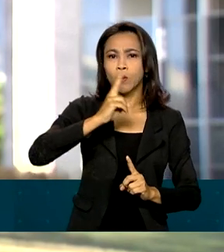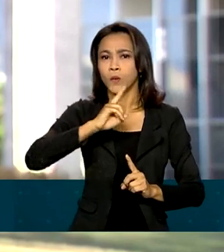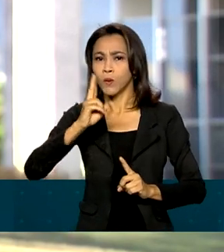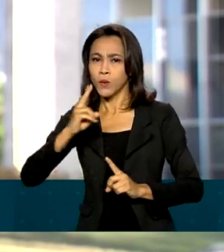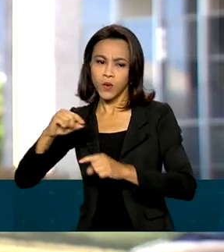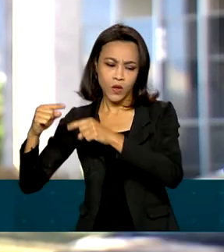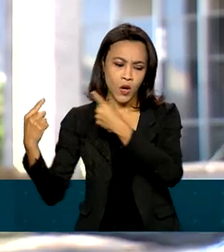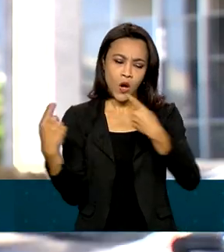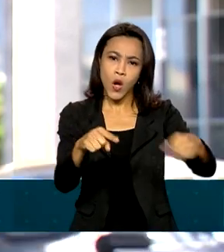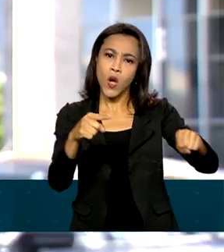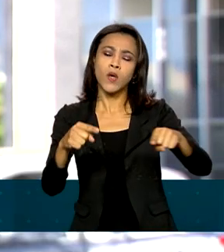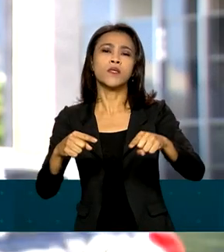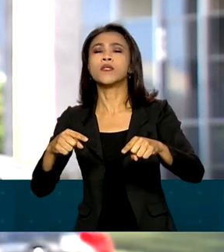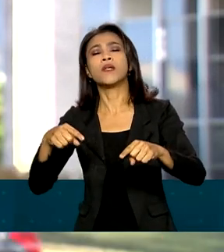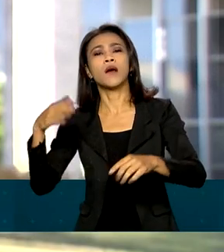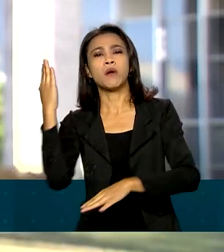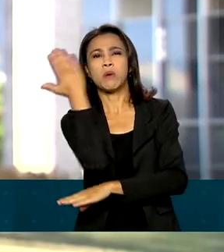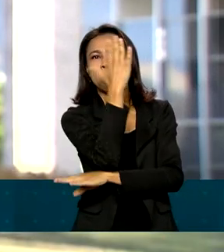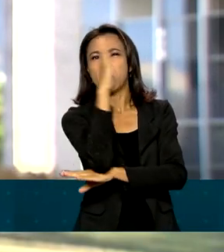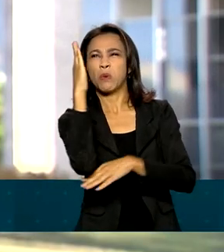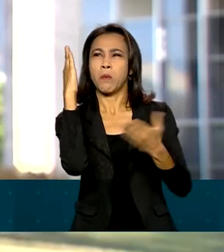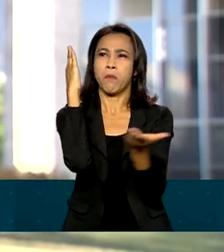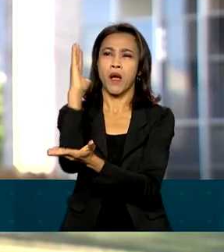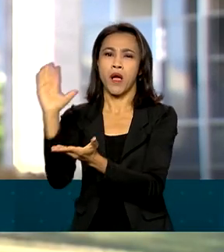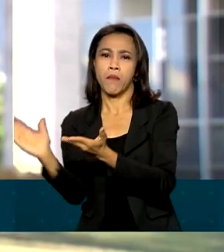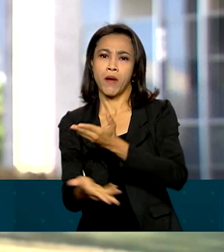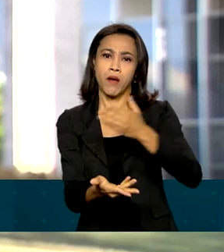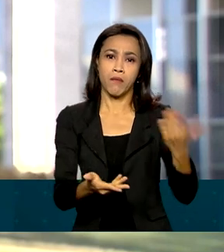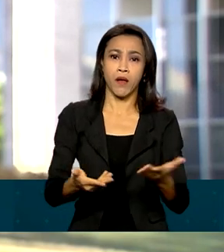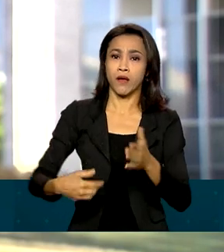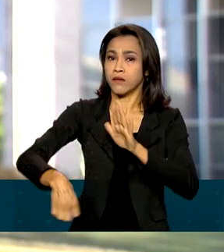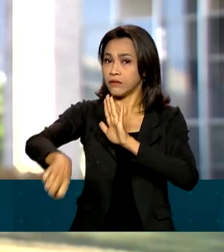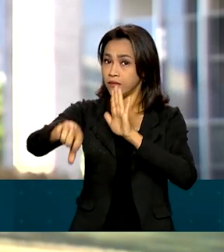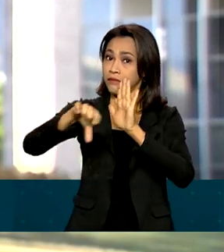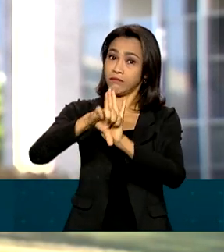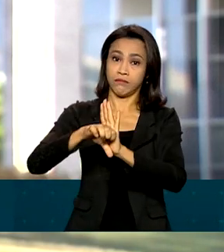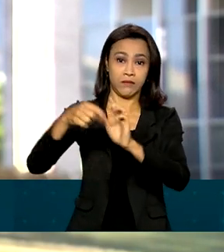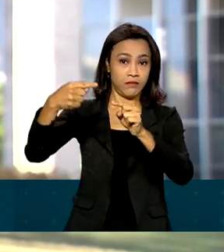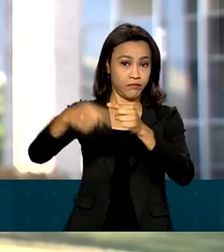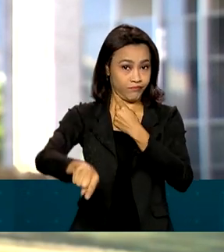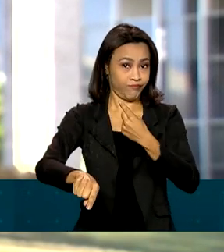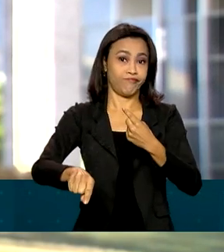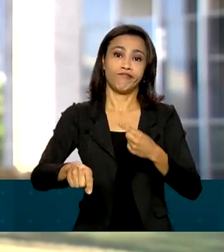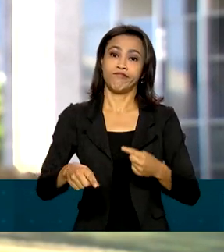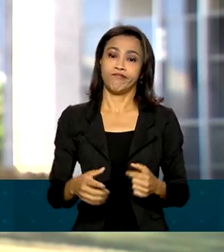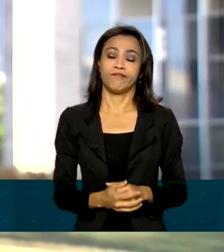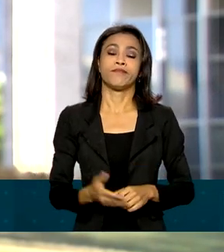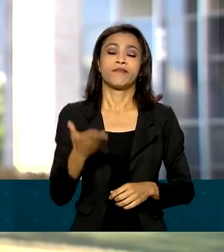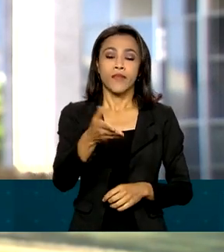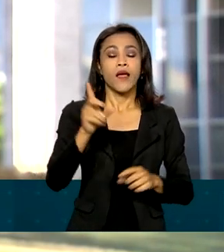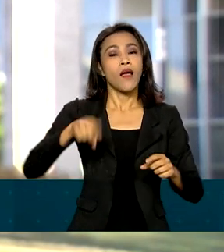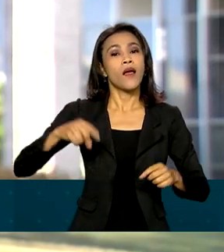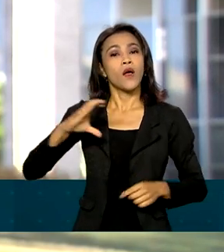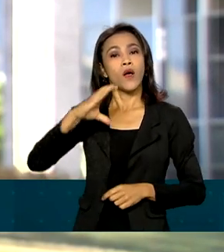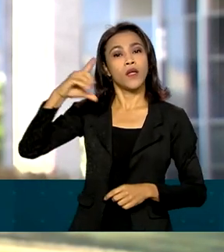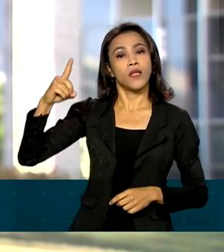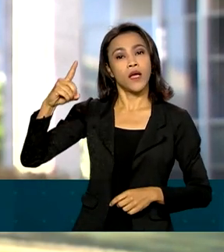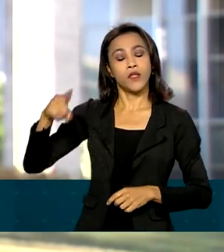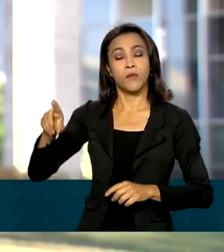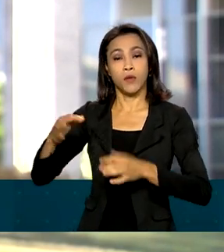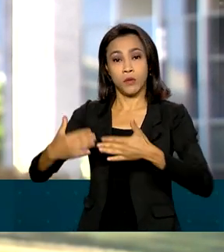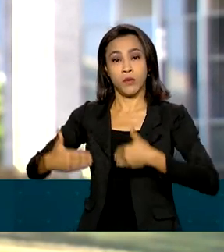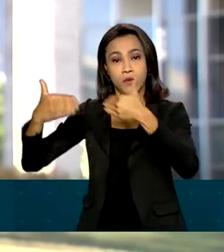combate ao desmatamento ilegal. A Operação Guardiões do Bioma é coordenada pelo Ministério da Justiça e Segurança Pública.